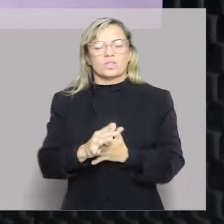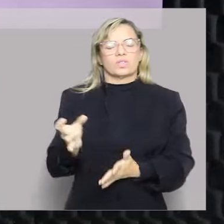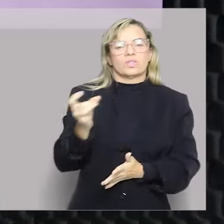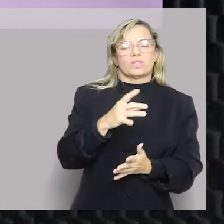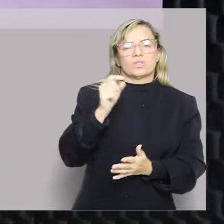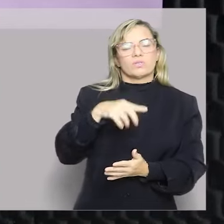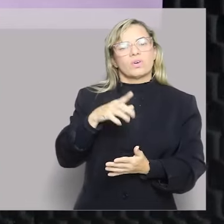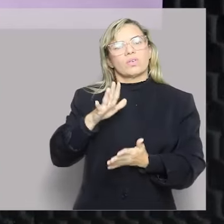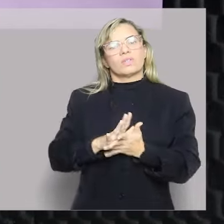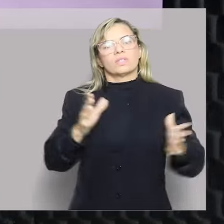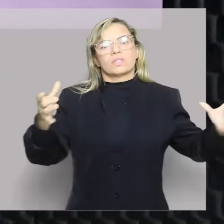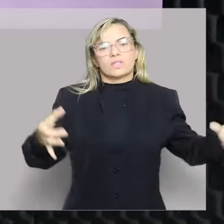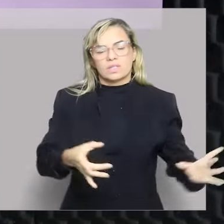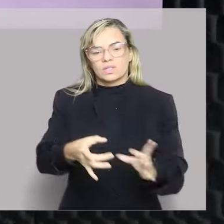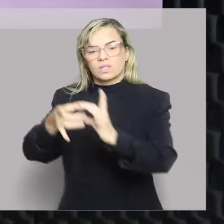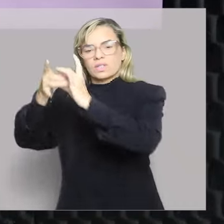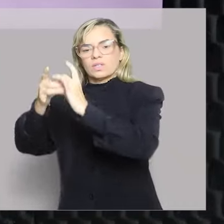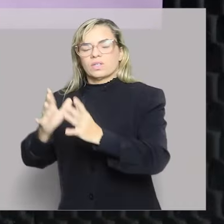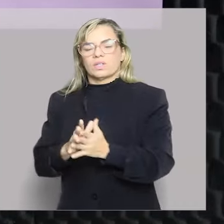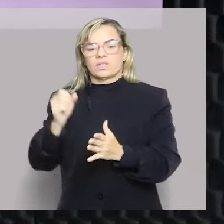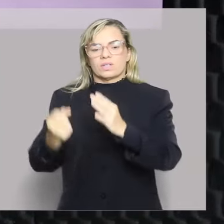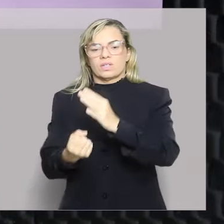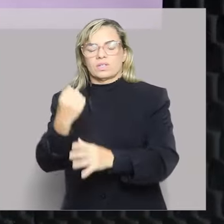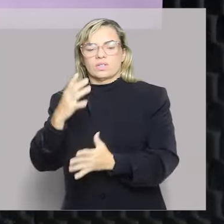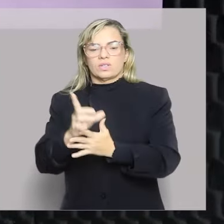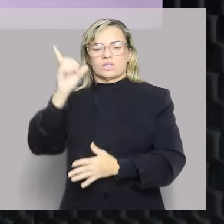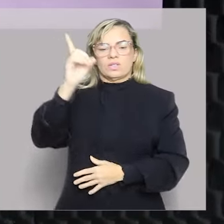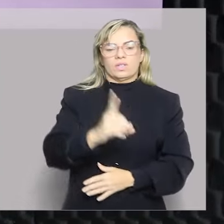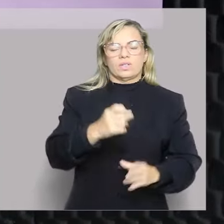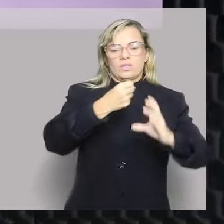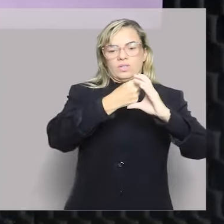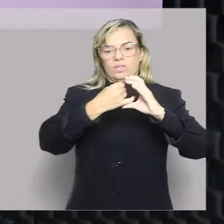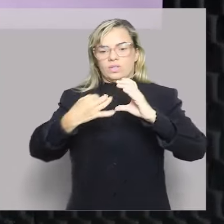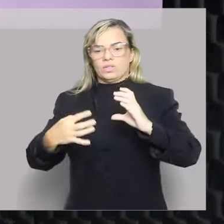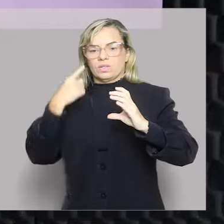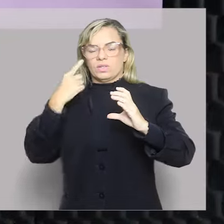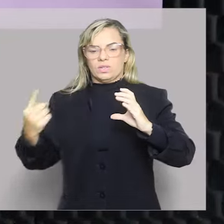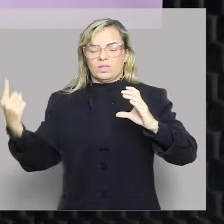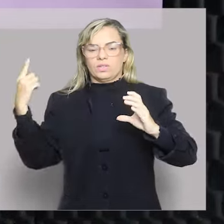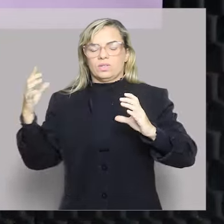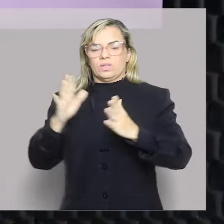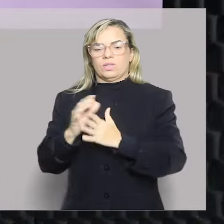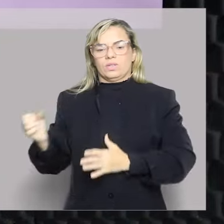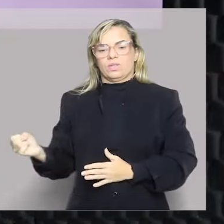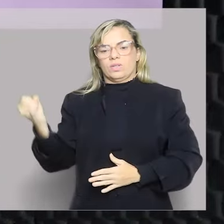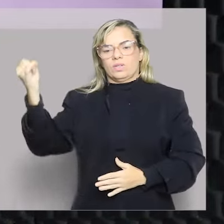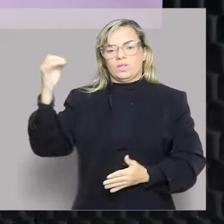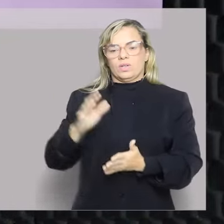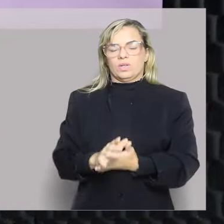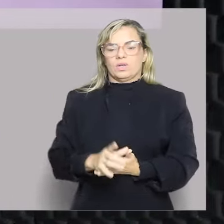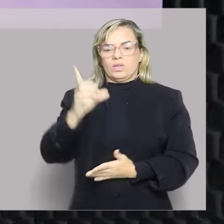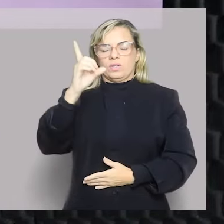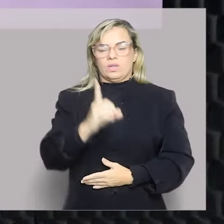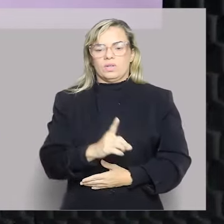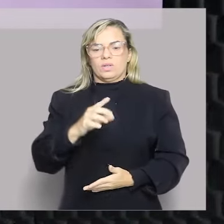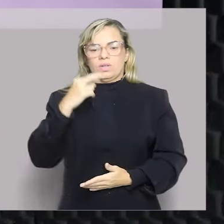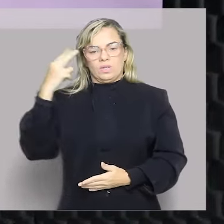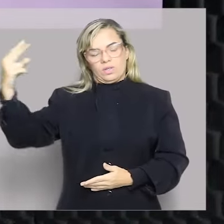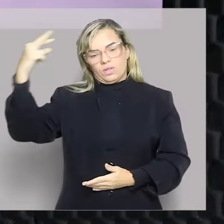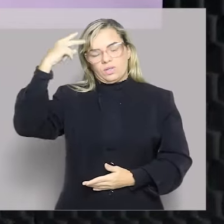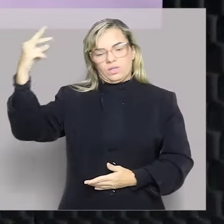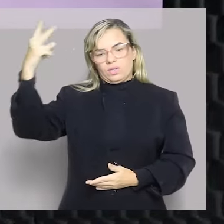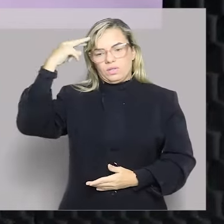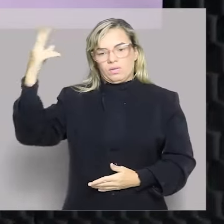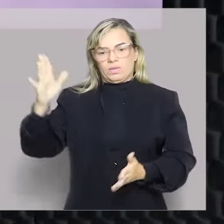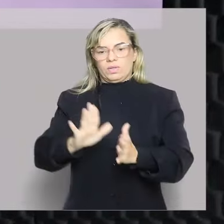que vão se formar com o direito, porque essa é uma característica dos direitos fundamentais, que é exatamente a historicidade.